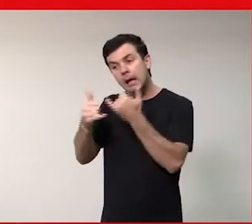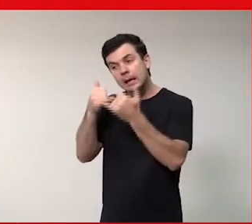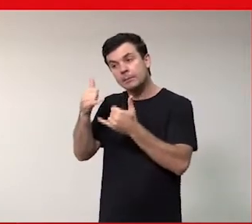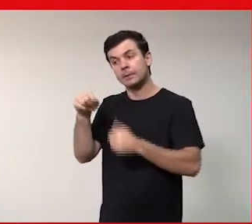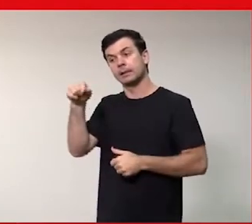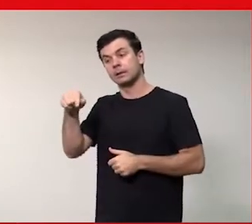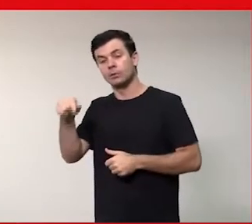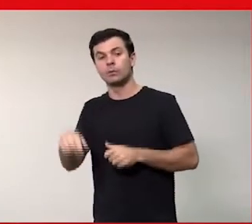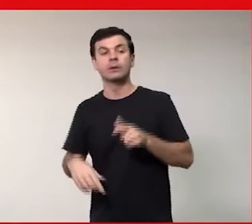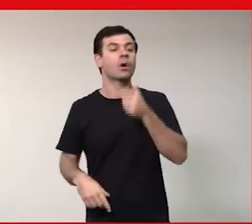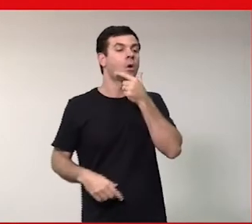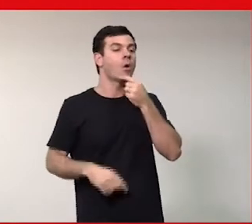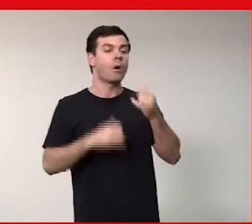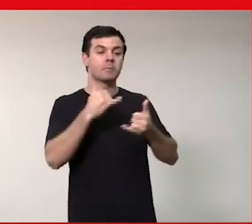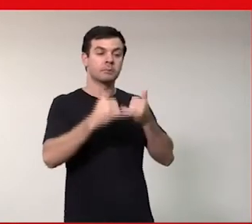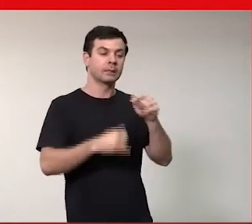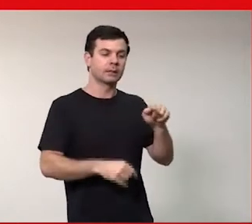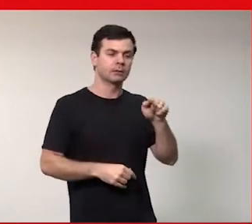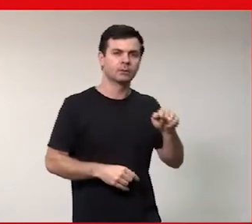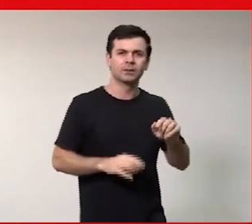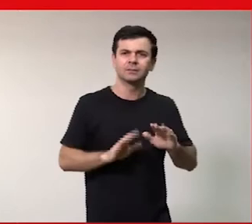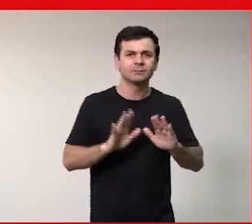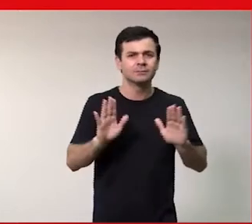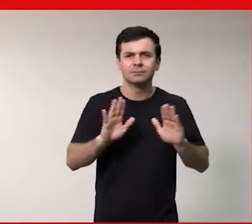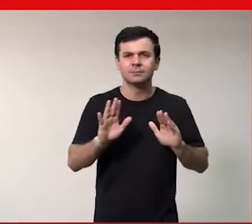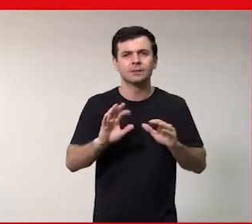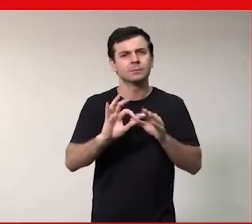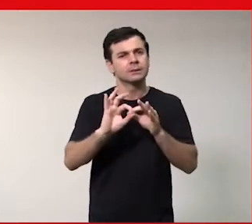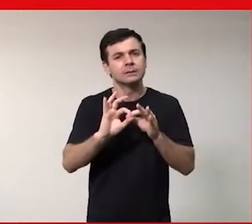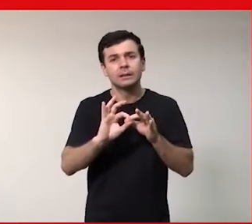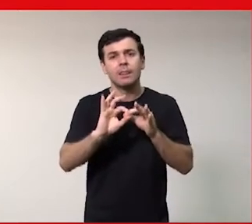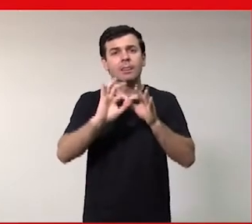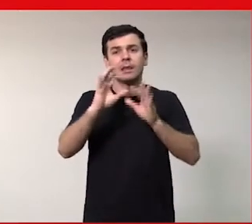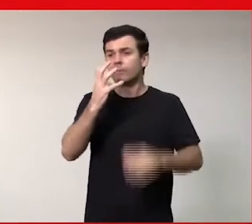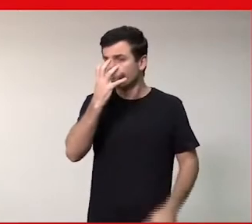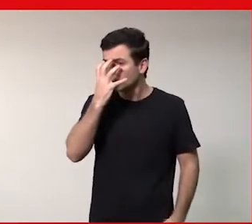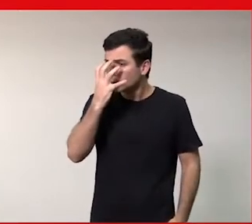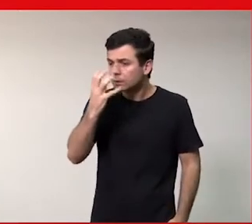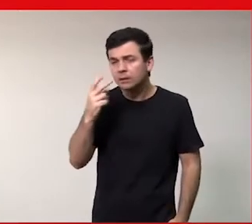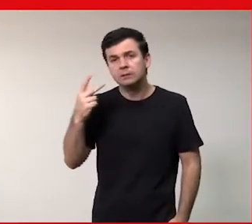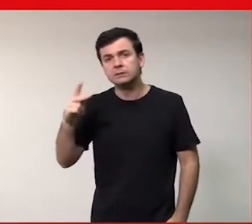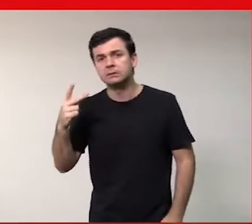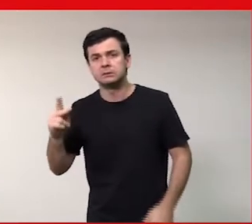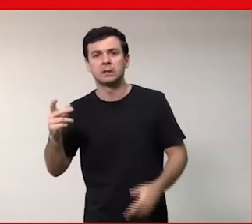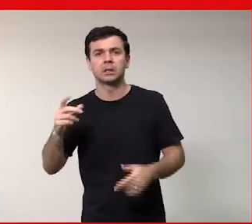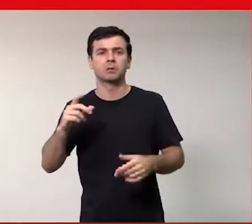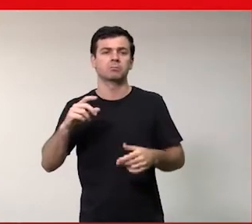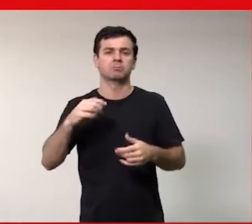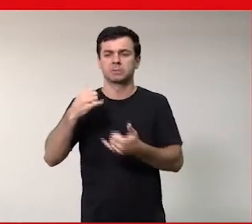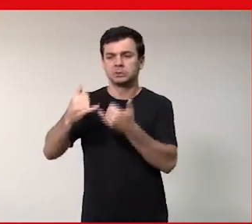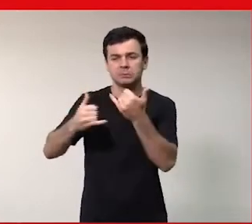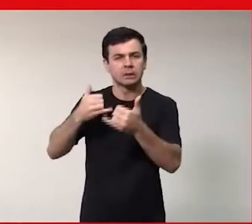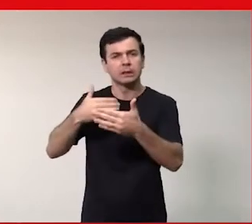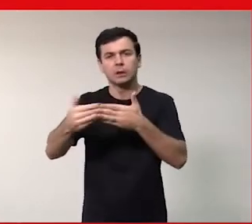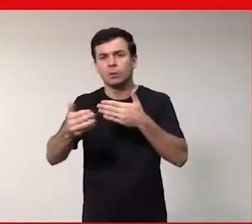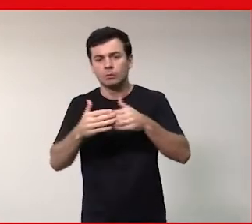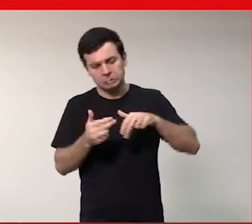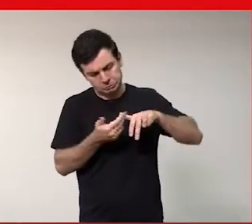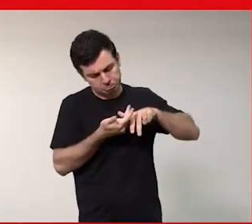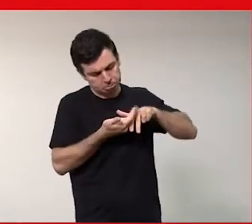interesse se o seu interesse é lego é lego se o seu interesse é quebra-cabeça quebra-cabeça dependente de gênero